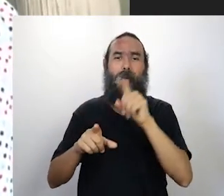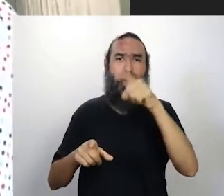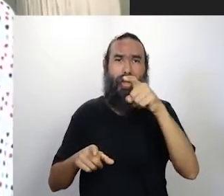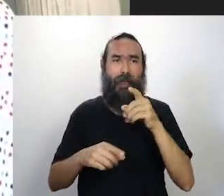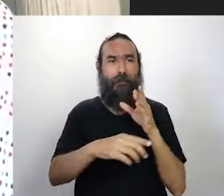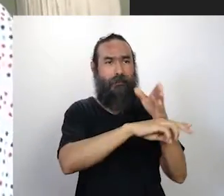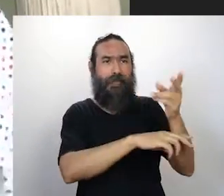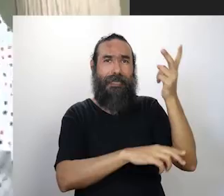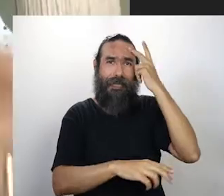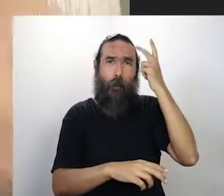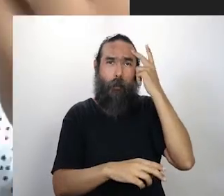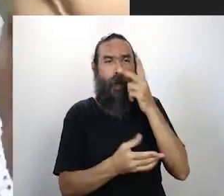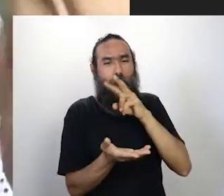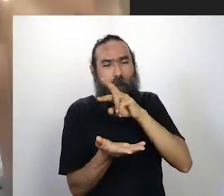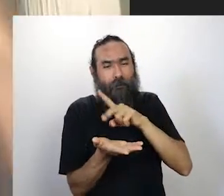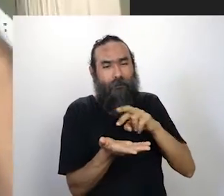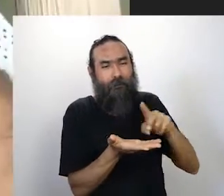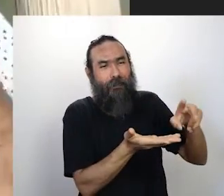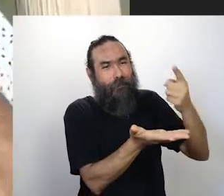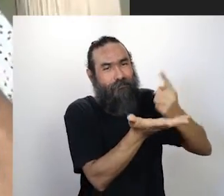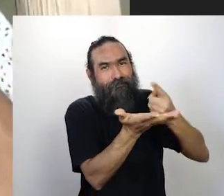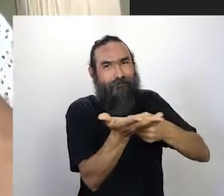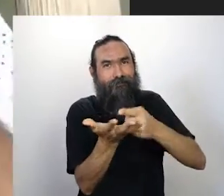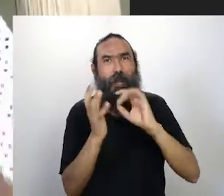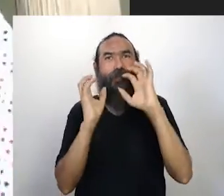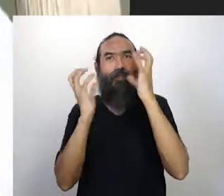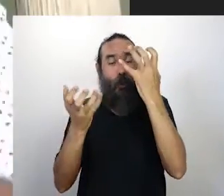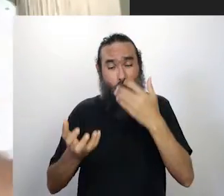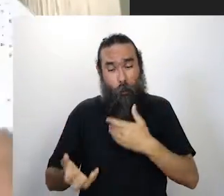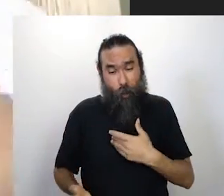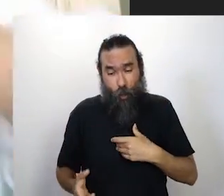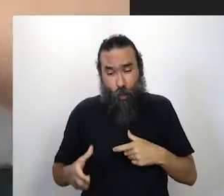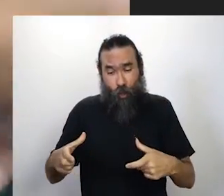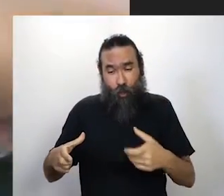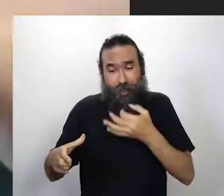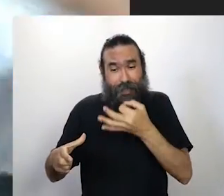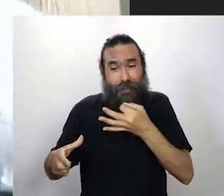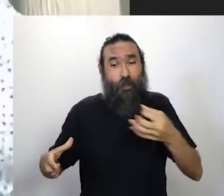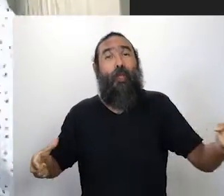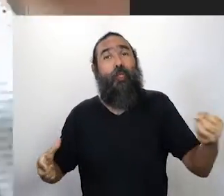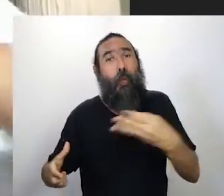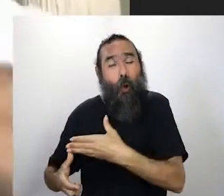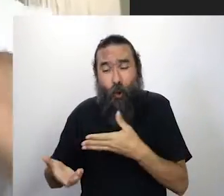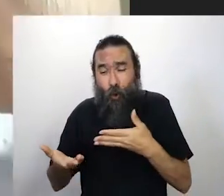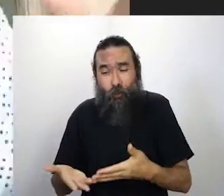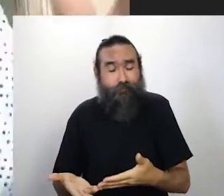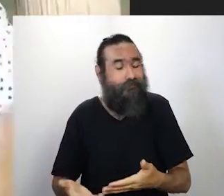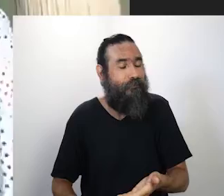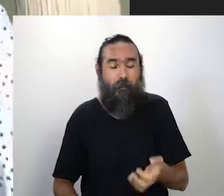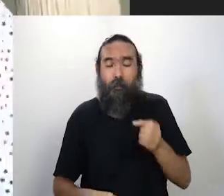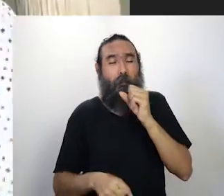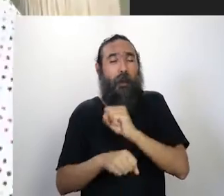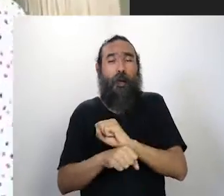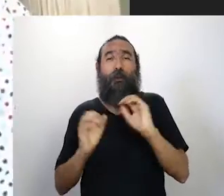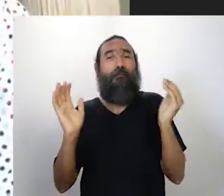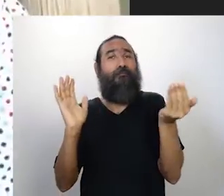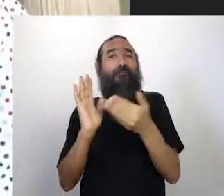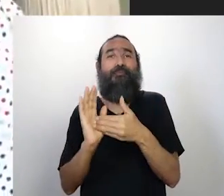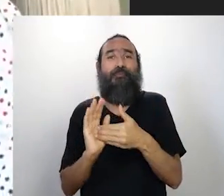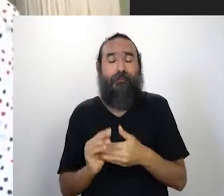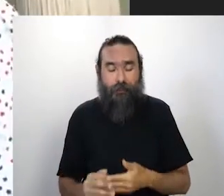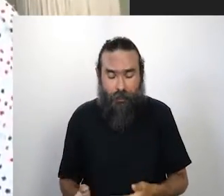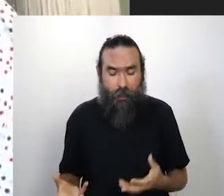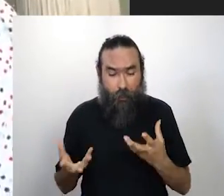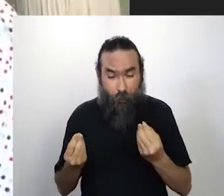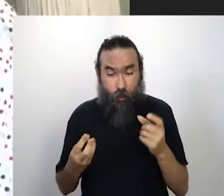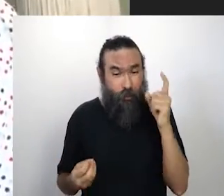alguns festivais, com um disco novo que é a Liberdade, mas realmente tudo parou, parou tudo, tudo parado, na realidade, é muito